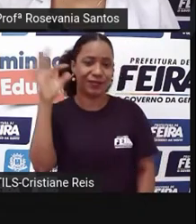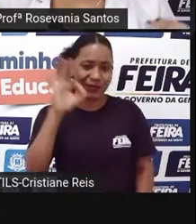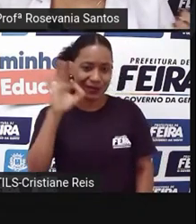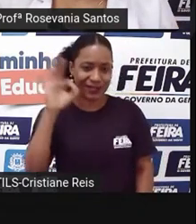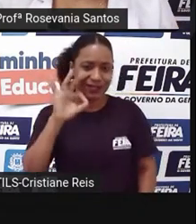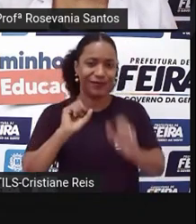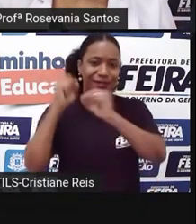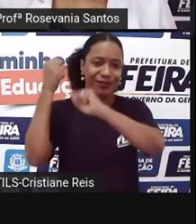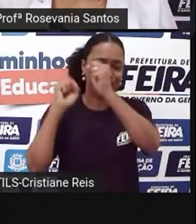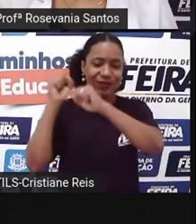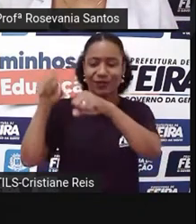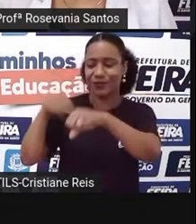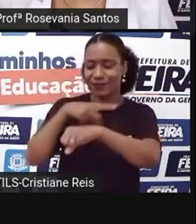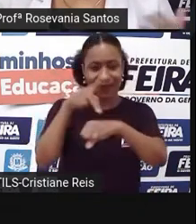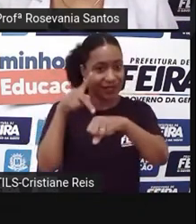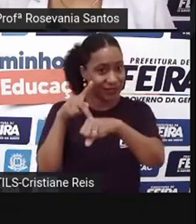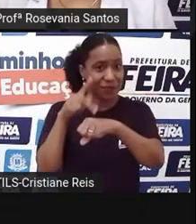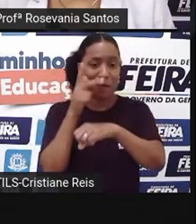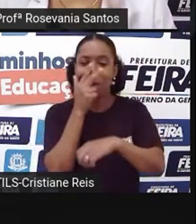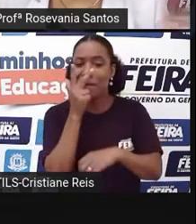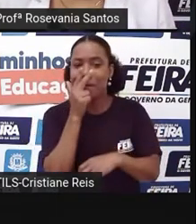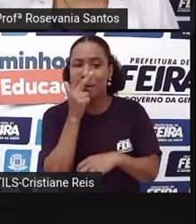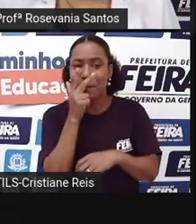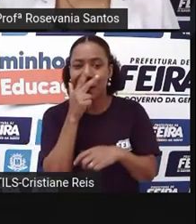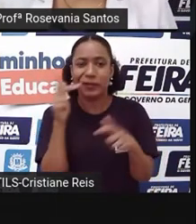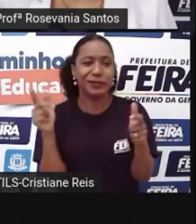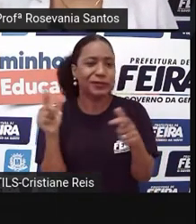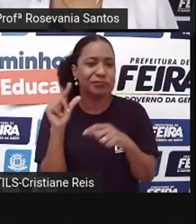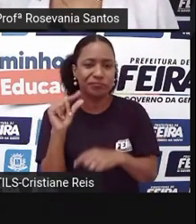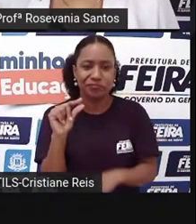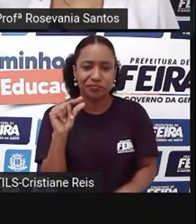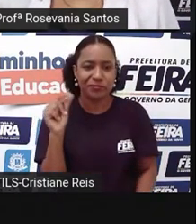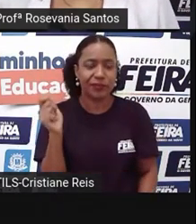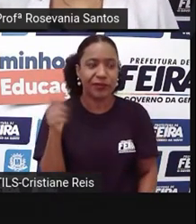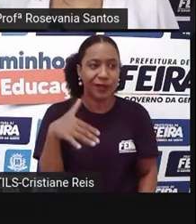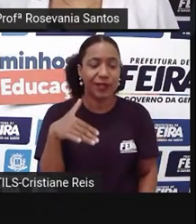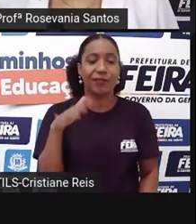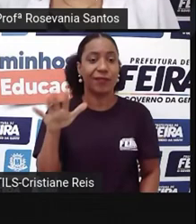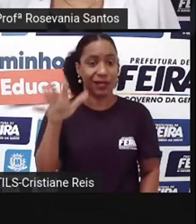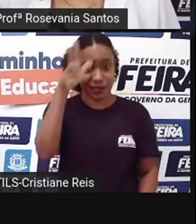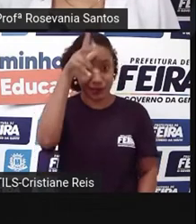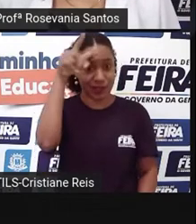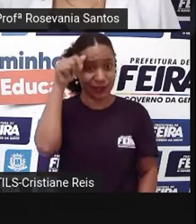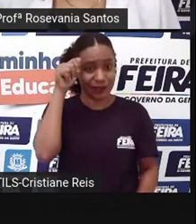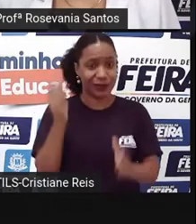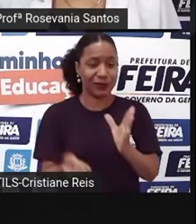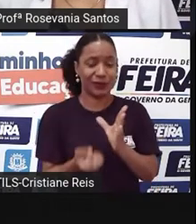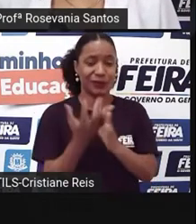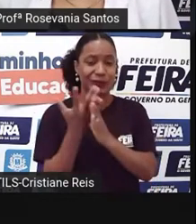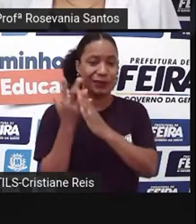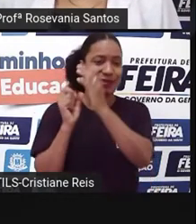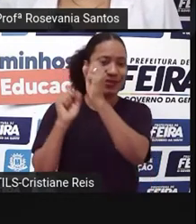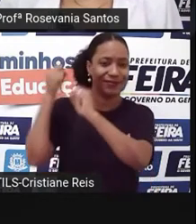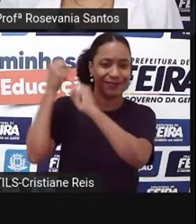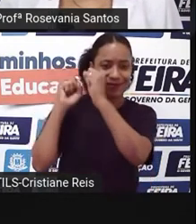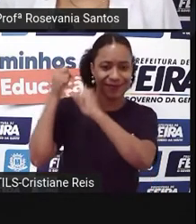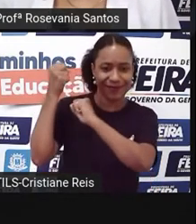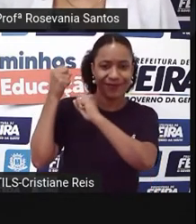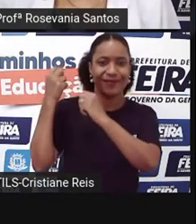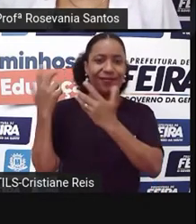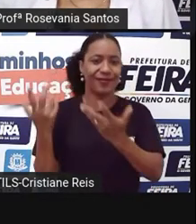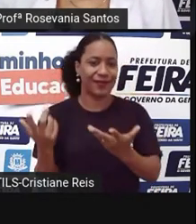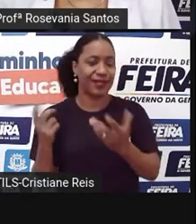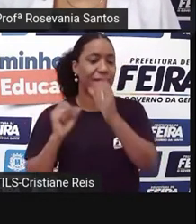já pode parecer pouco, mas para quem não tinha nada, né, já é algo bastante significativo. A fabricação de